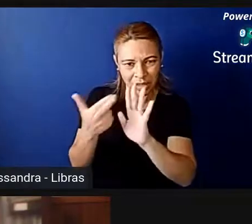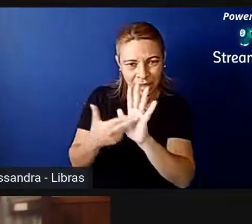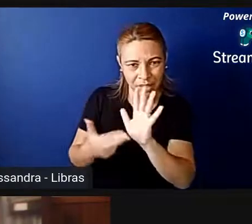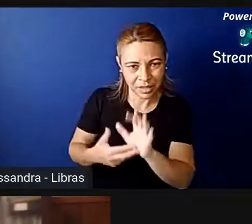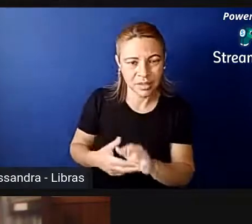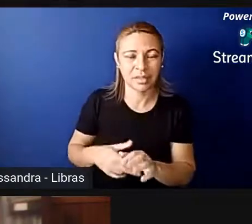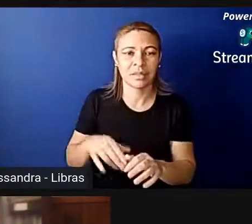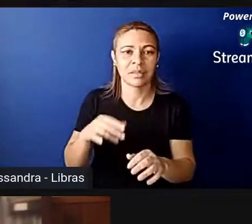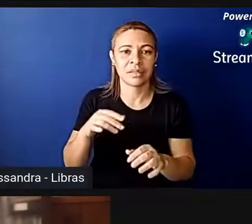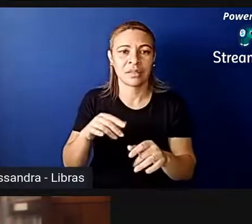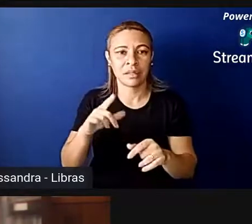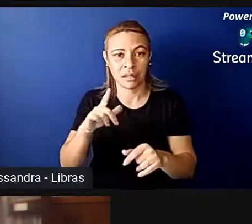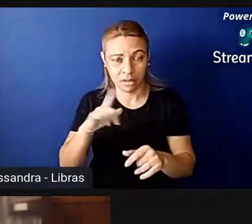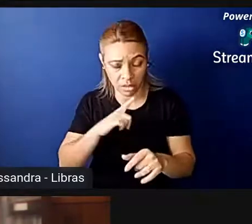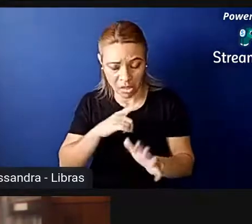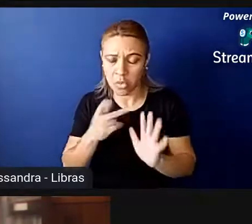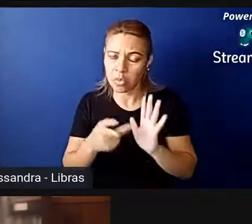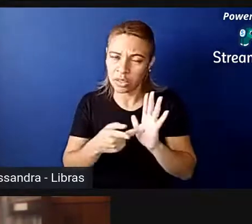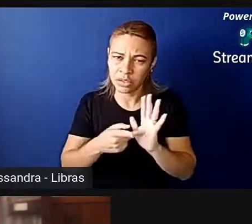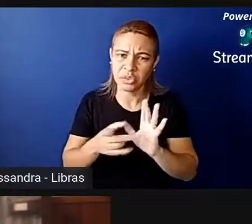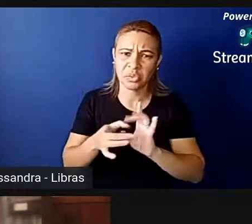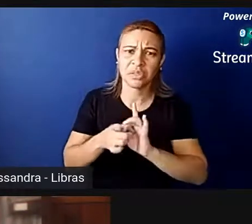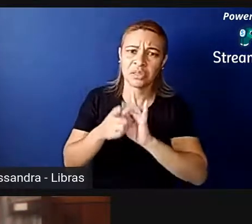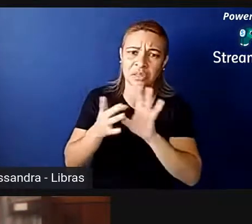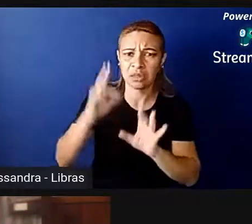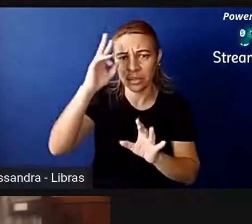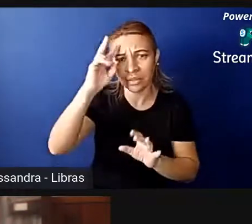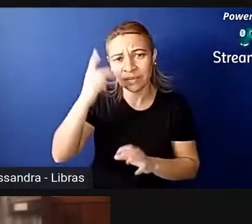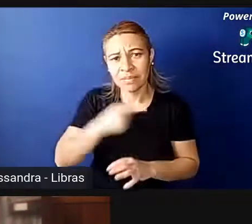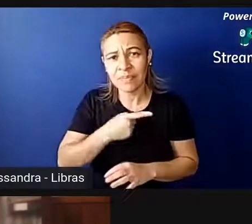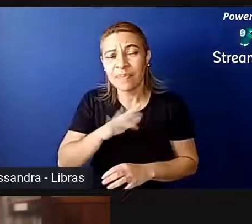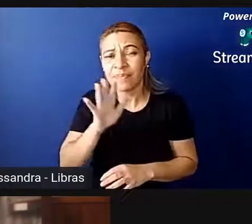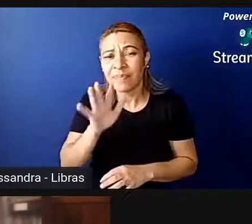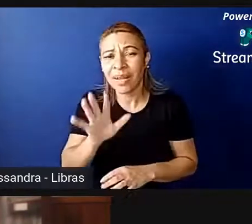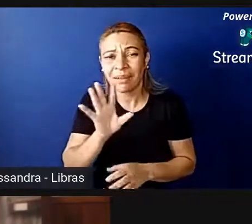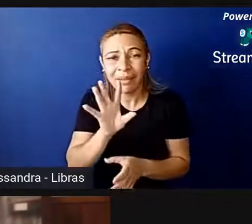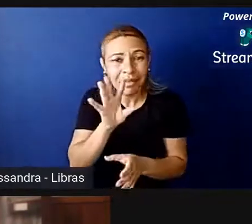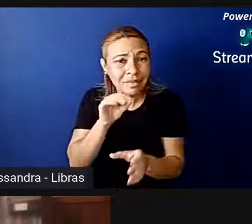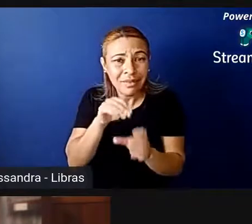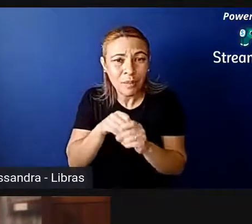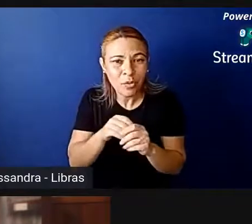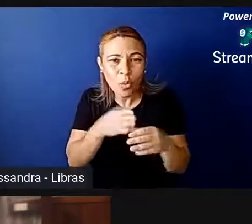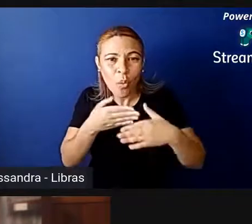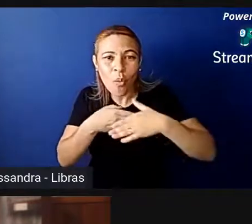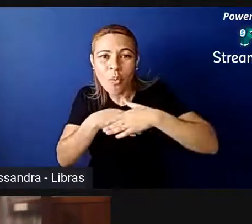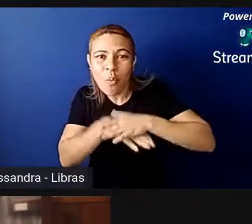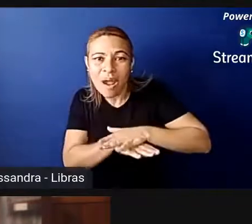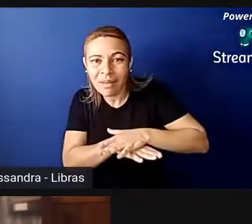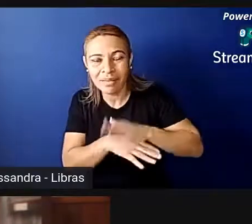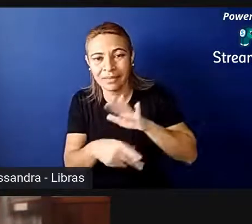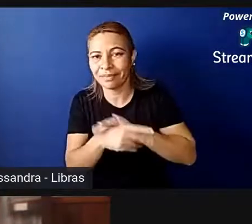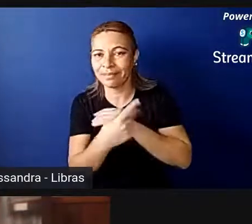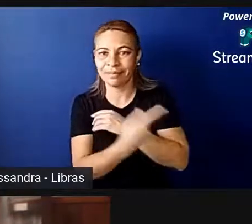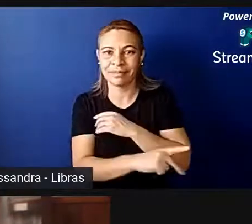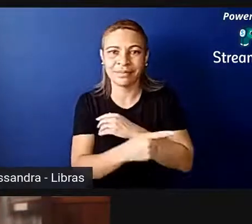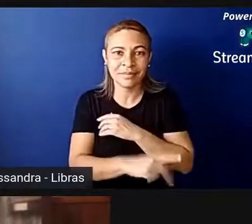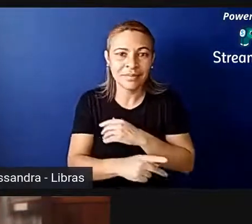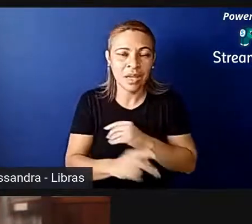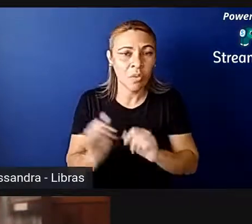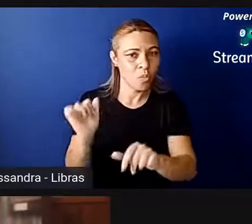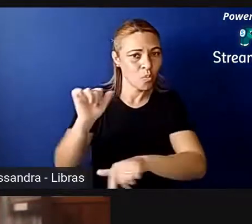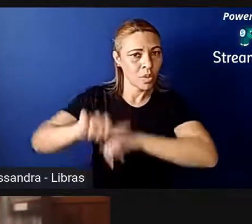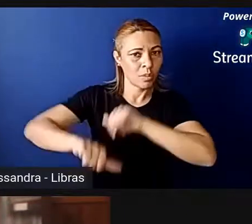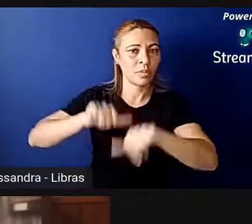dos partidos terem uma liberdade, uma autonomia, isso é muito interno, isso é muito guardado dentro do partido. Então, uma mudança nesse